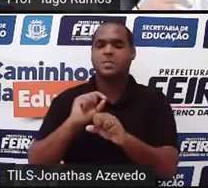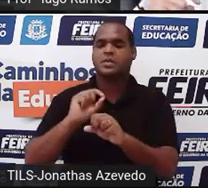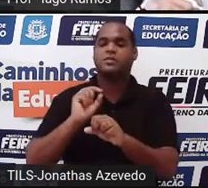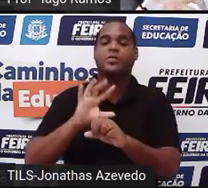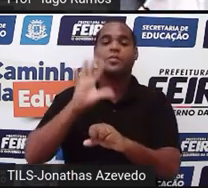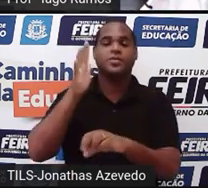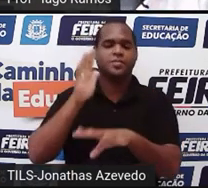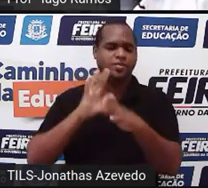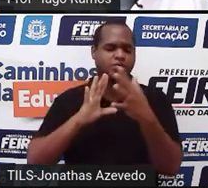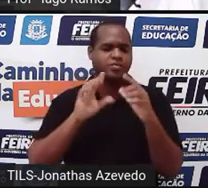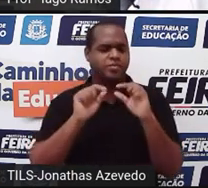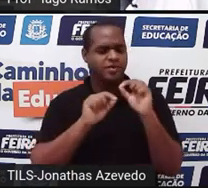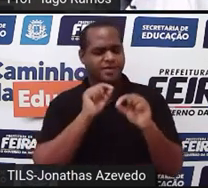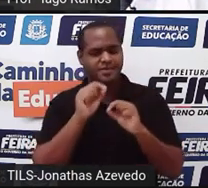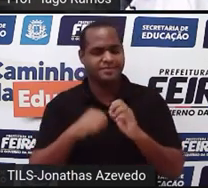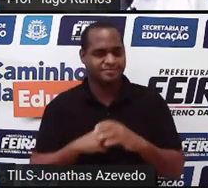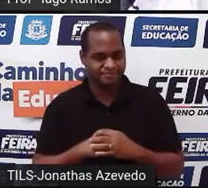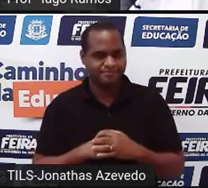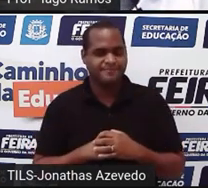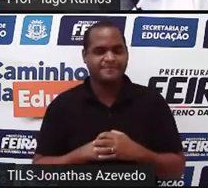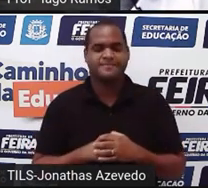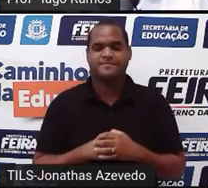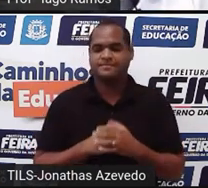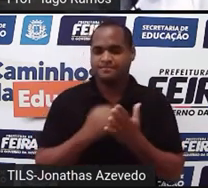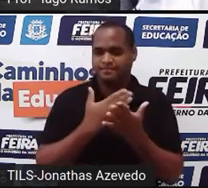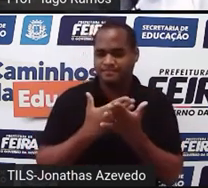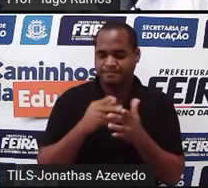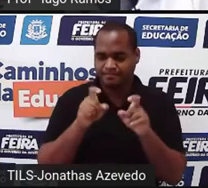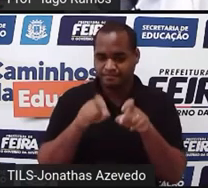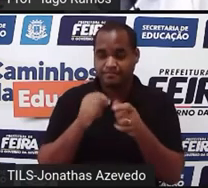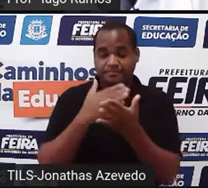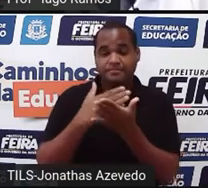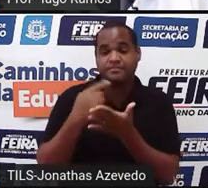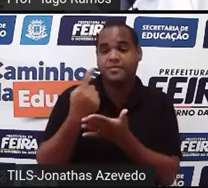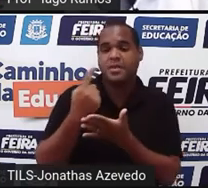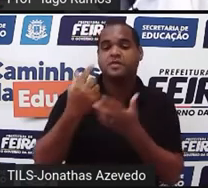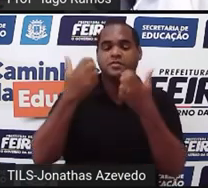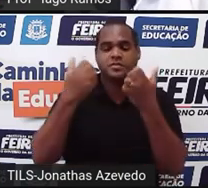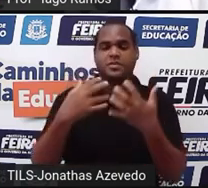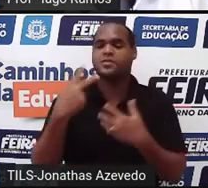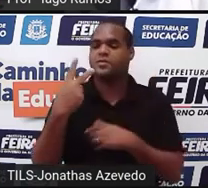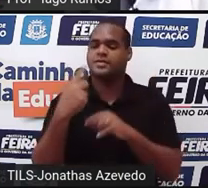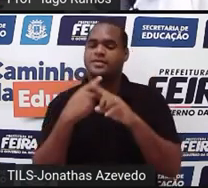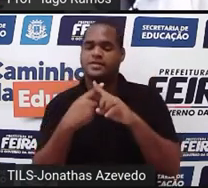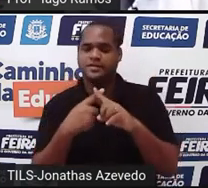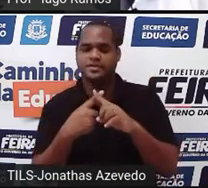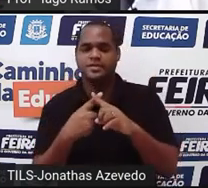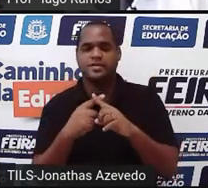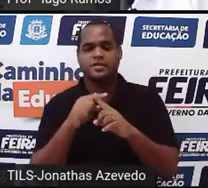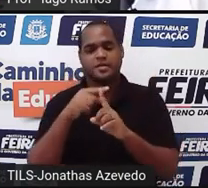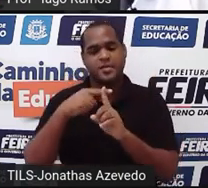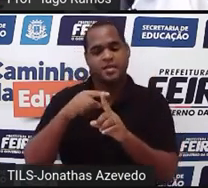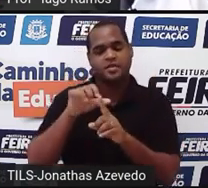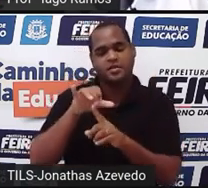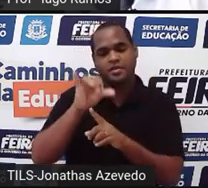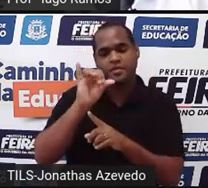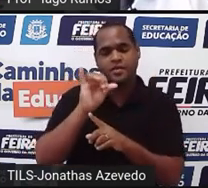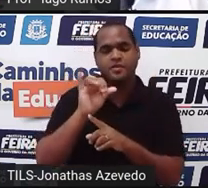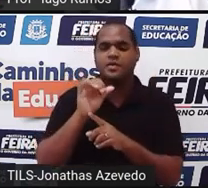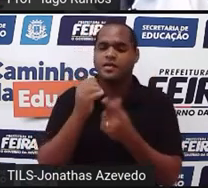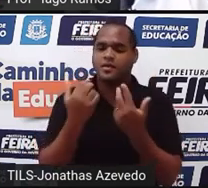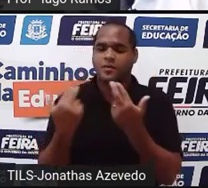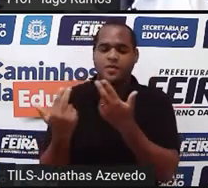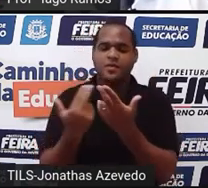essas retas. Olha só. Então, digitando ali a primeira equação, 2x mais y igual